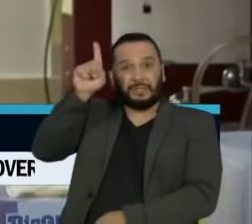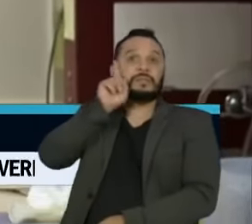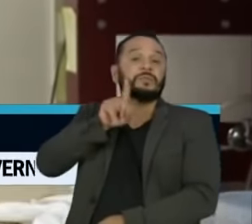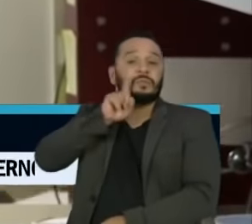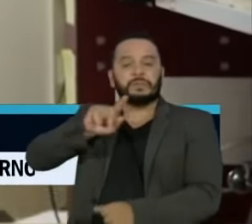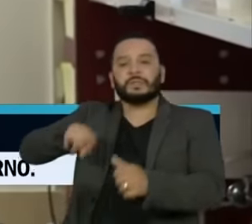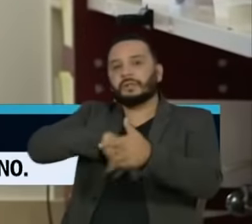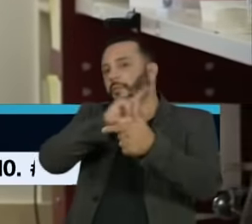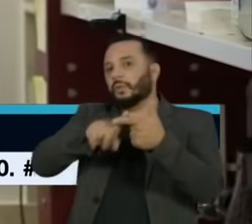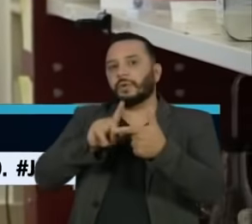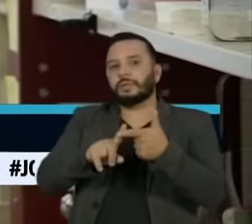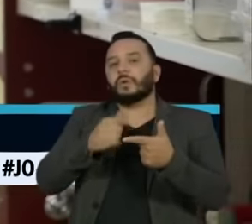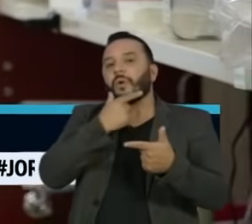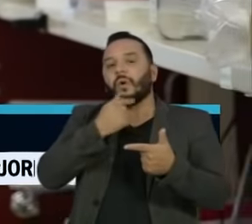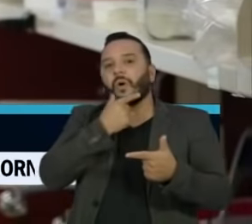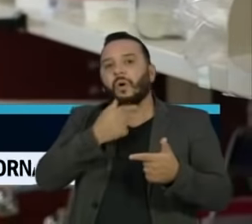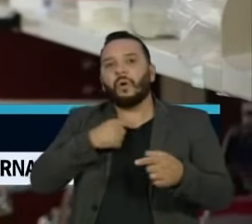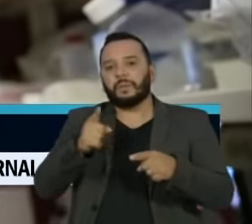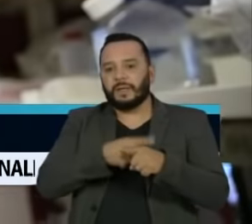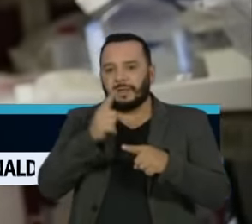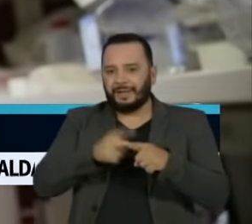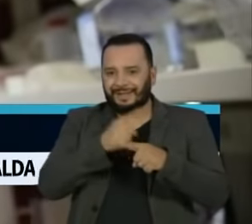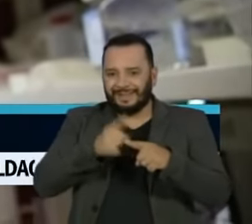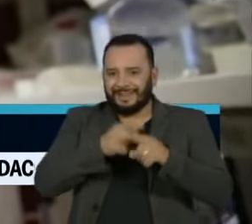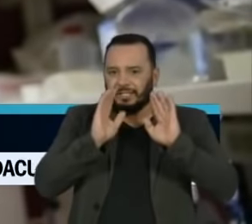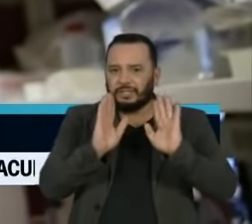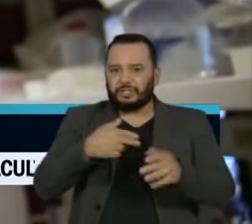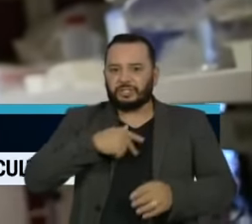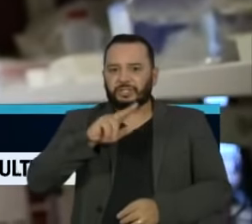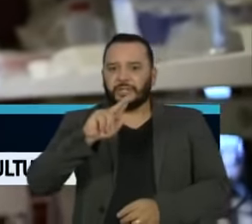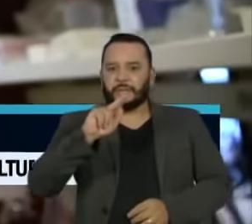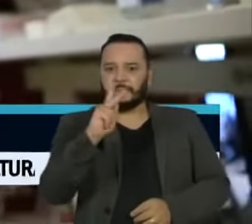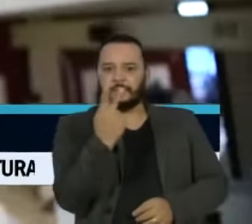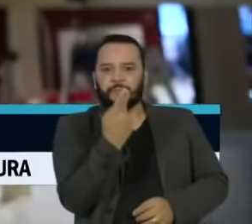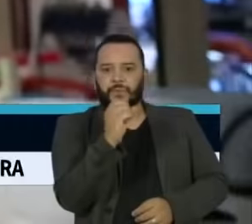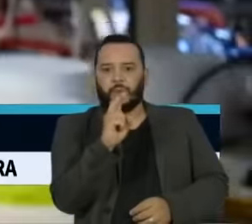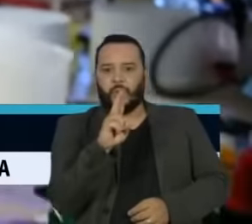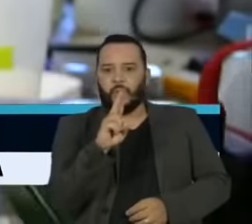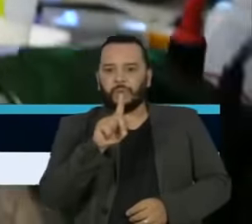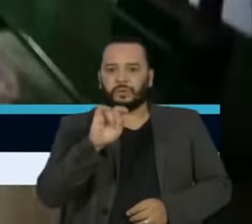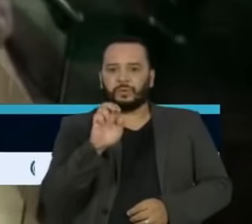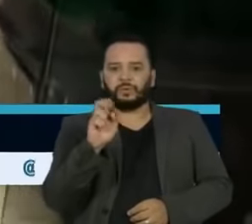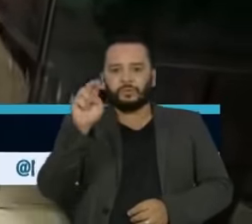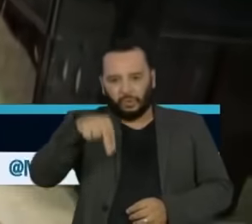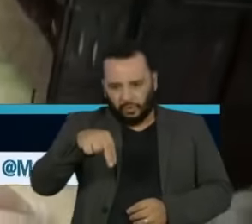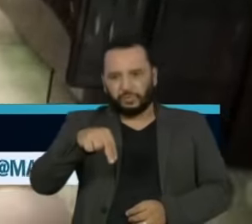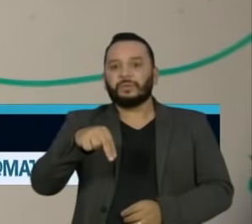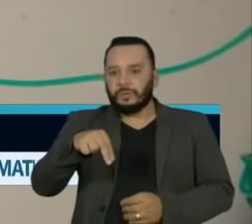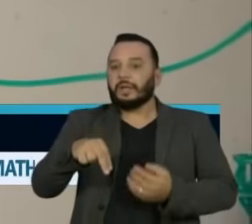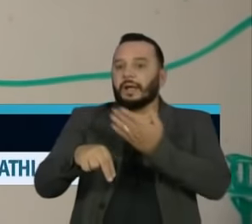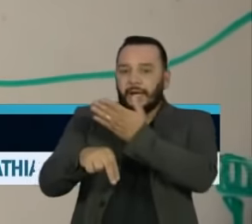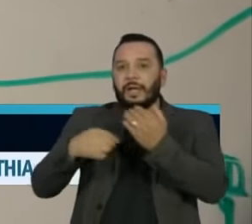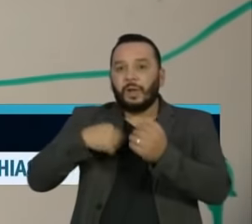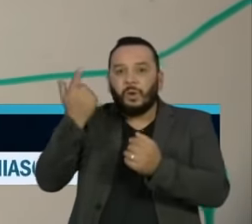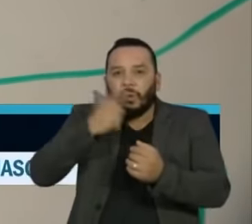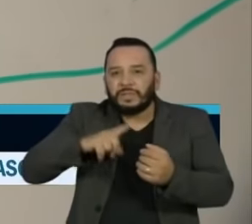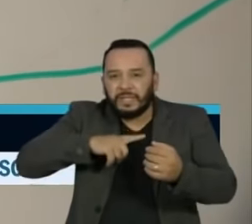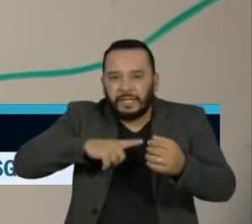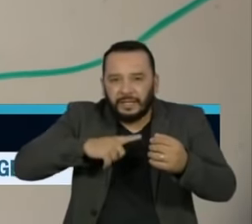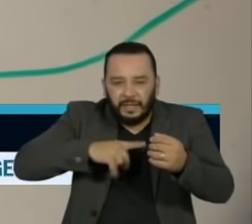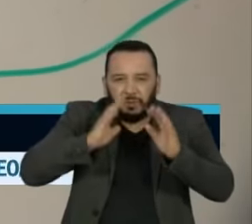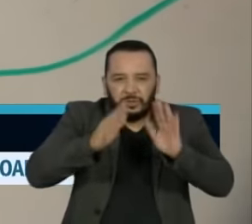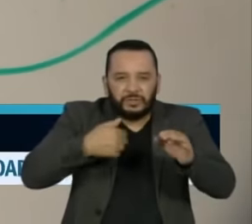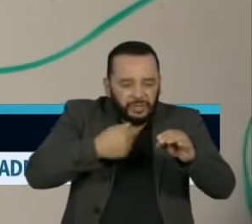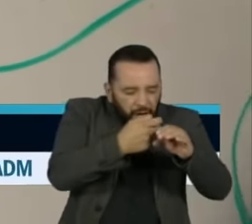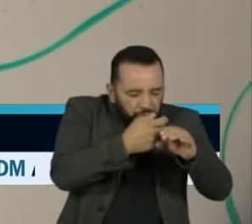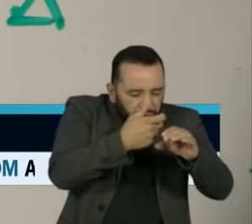Mais tarde, o britânico Houghton, que trabalhava na empresa farmacêutica Chiron, conseguiu clonar fragmentos do